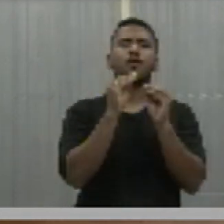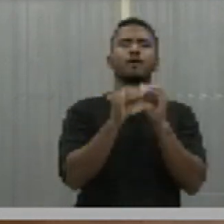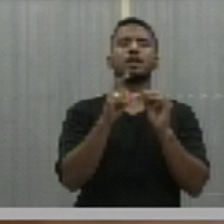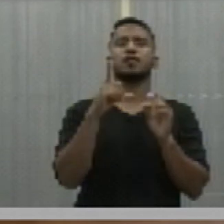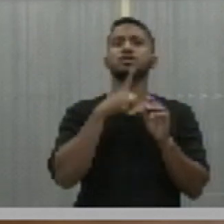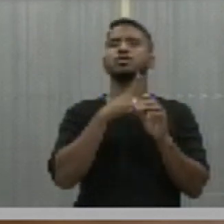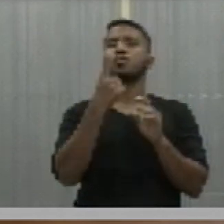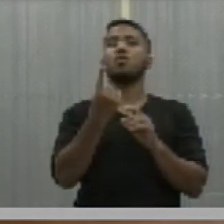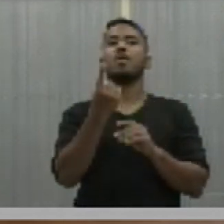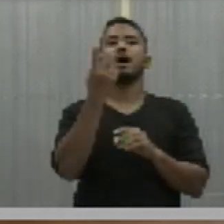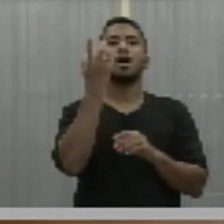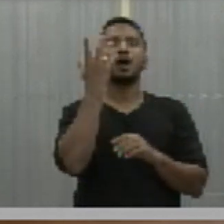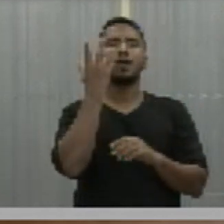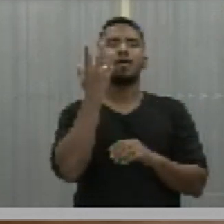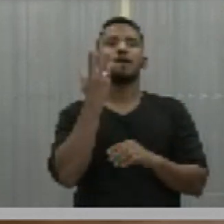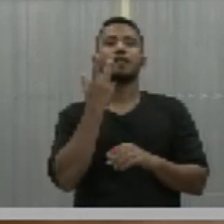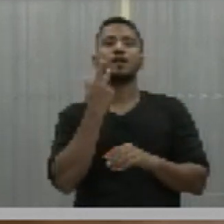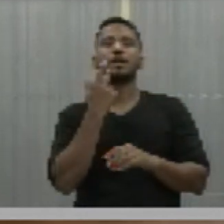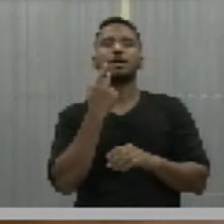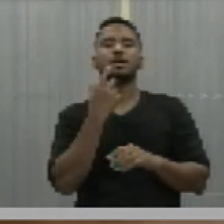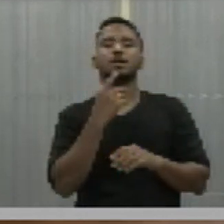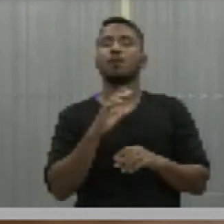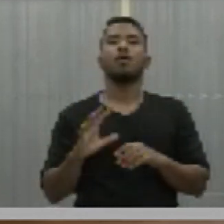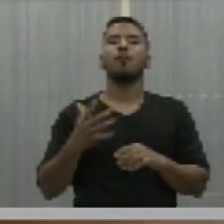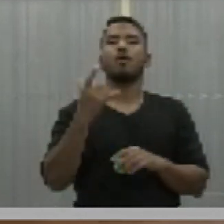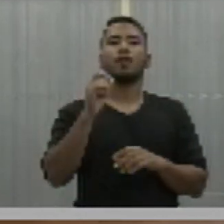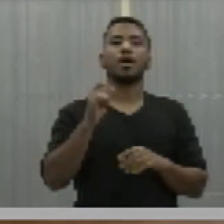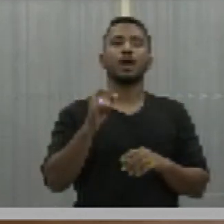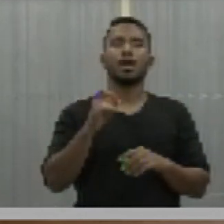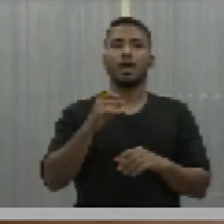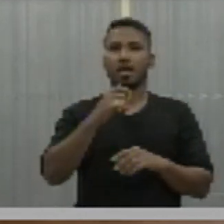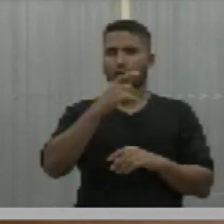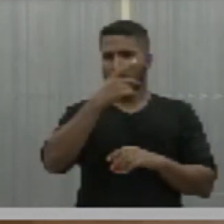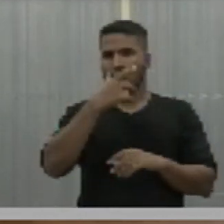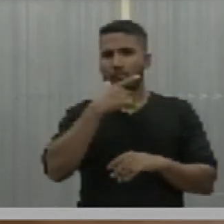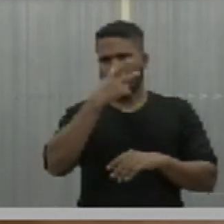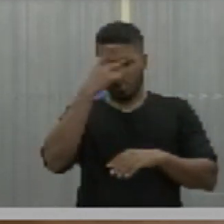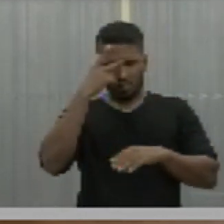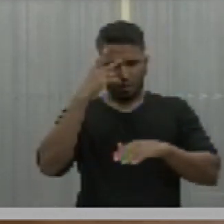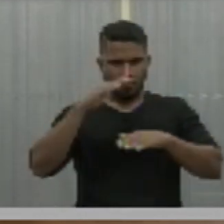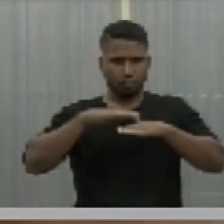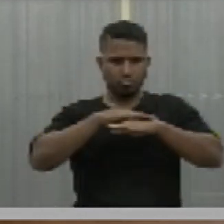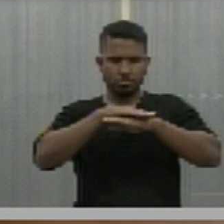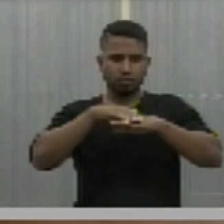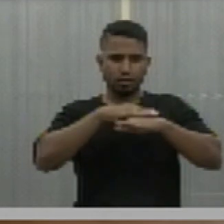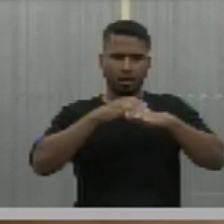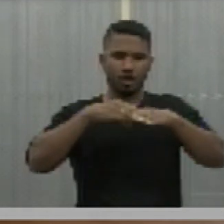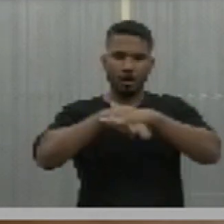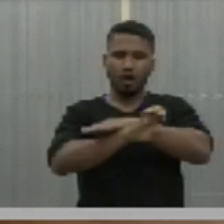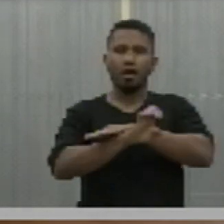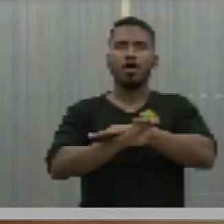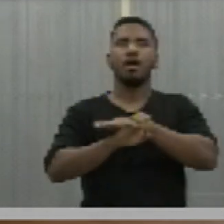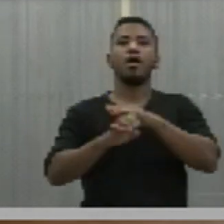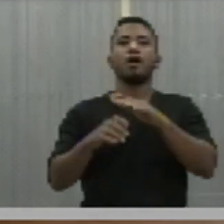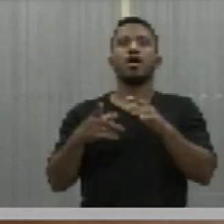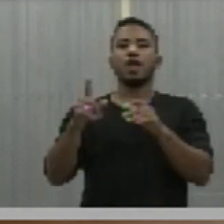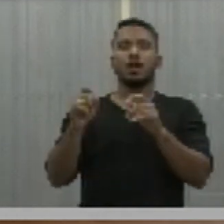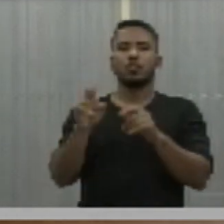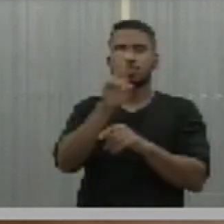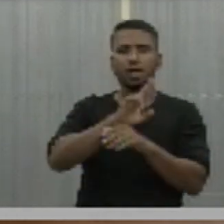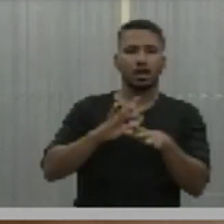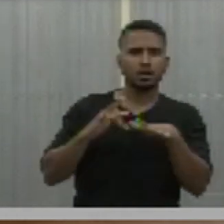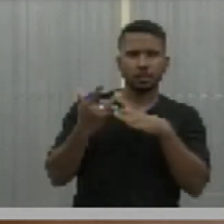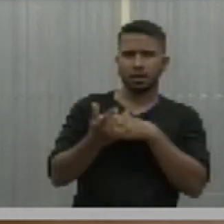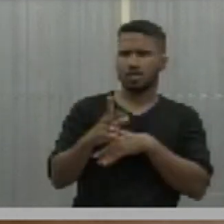tinha lá uma criança sendo vítima de pedofilia de uma pessoa que usava as redes sociais. E